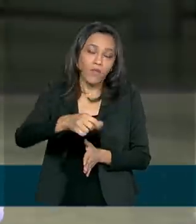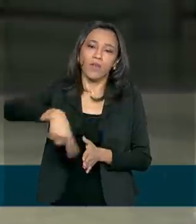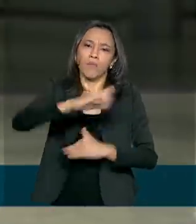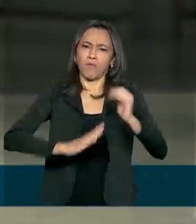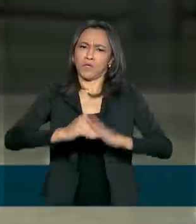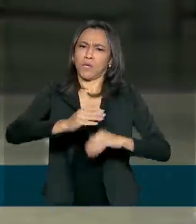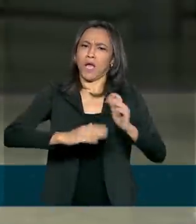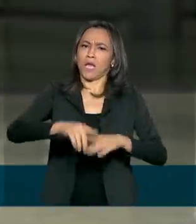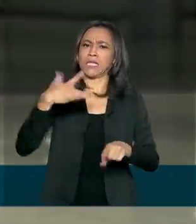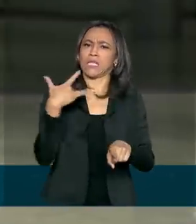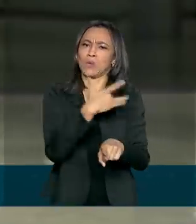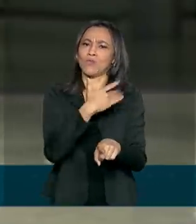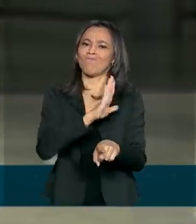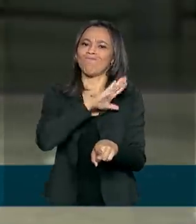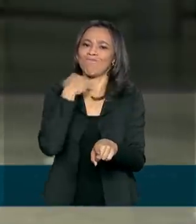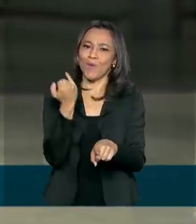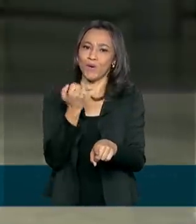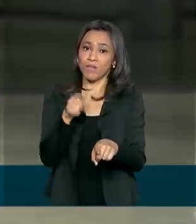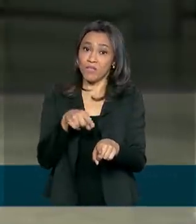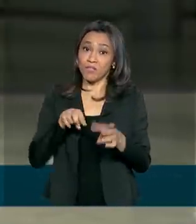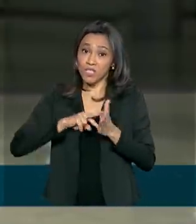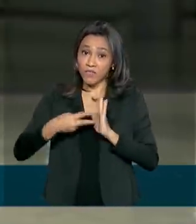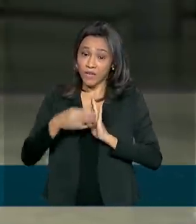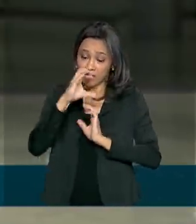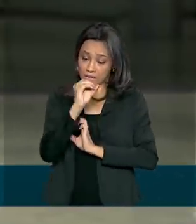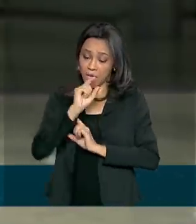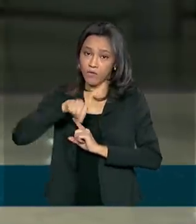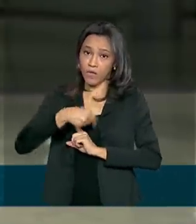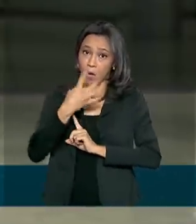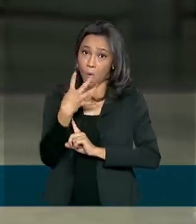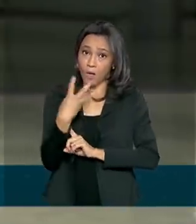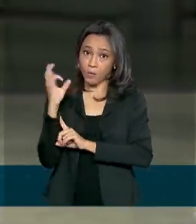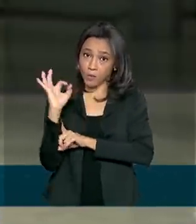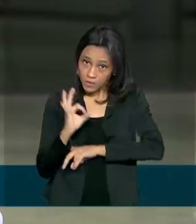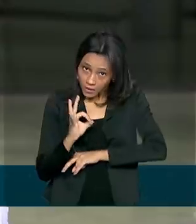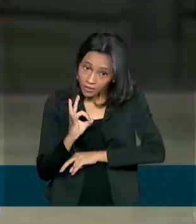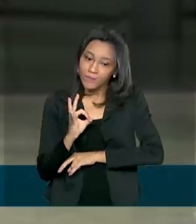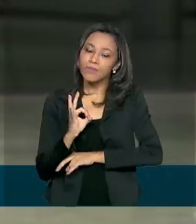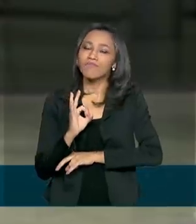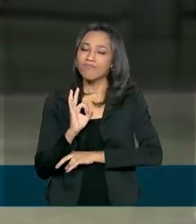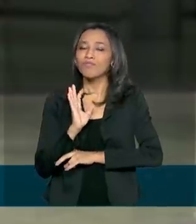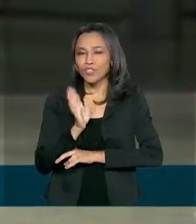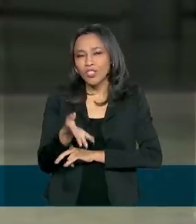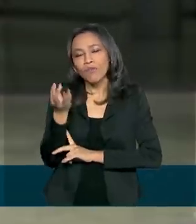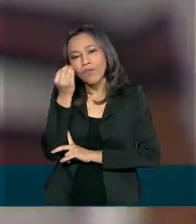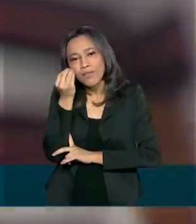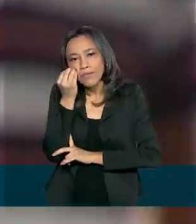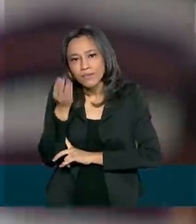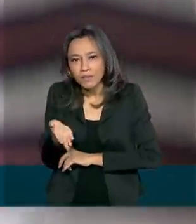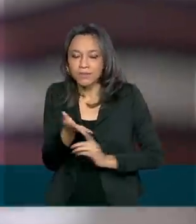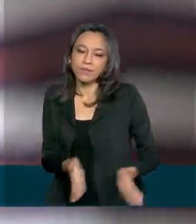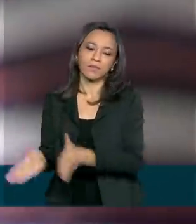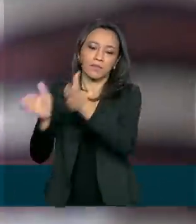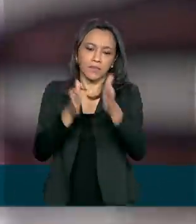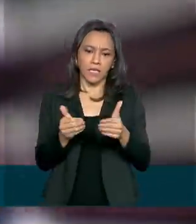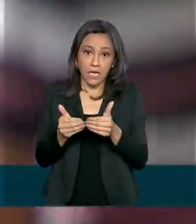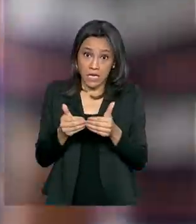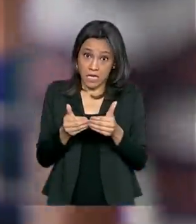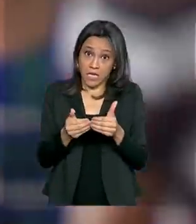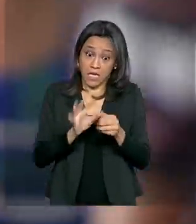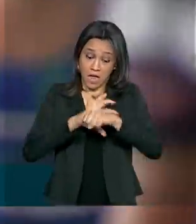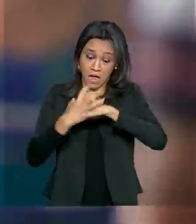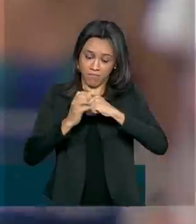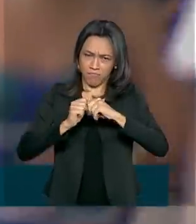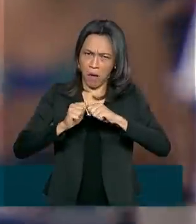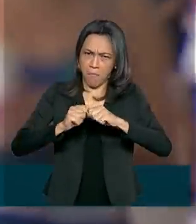morreram, o que equivale a 0,04% dos que foram testados. E com o avanço da pandemia,